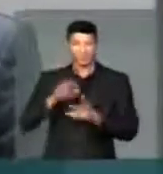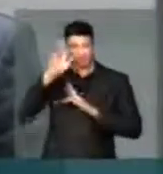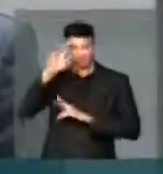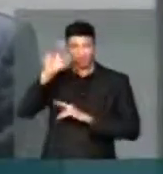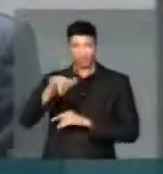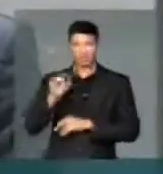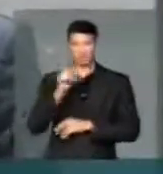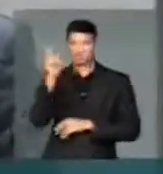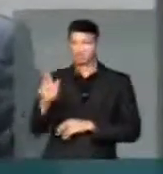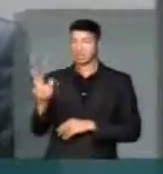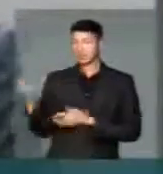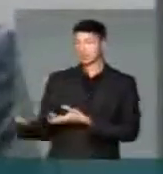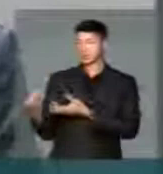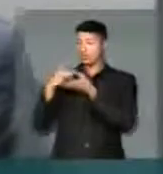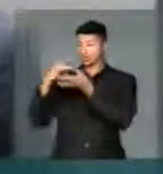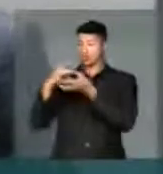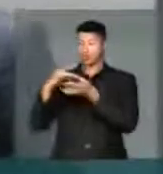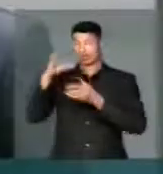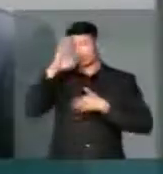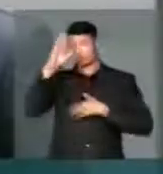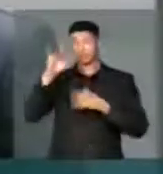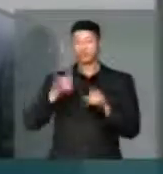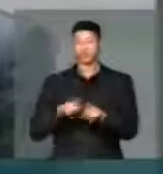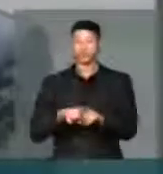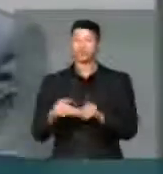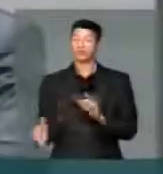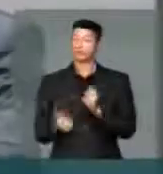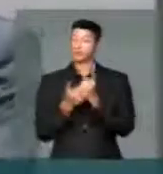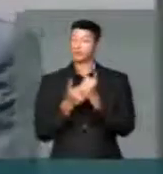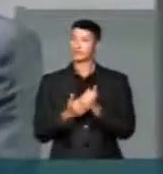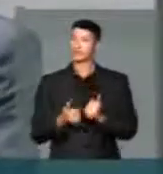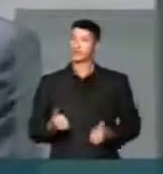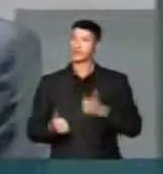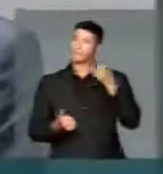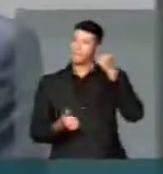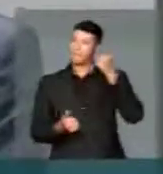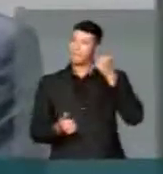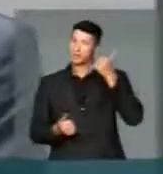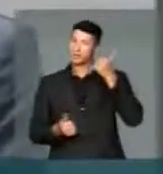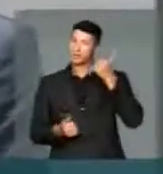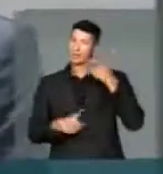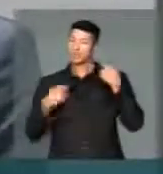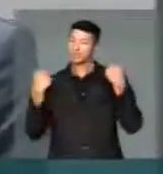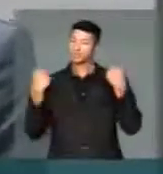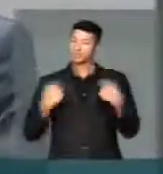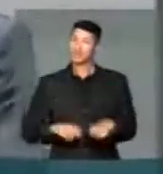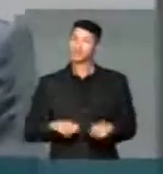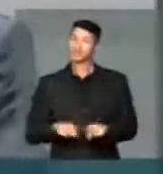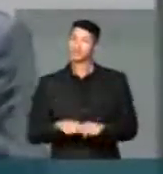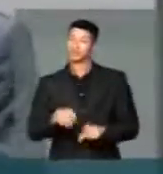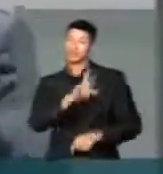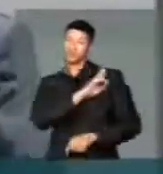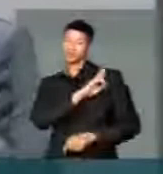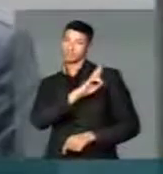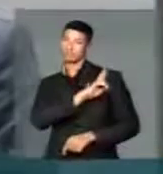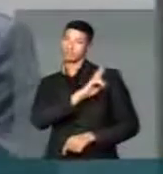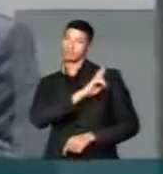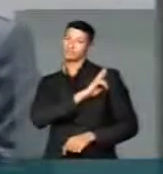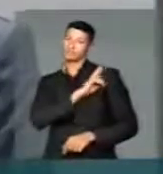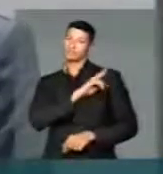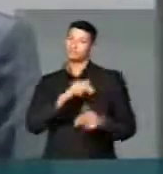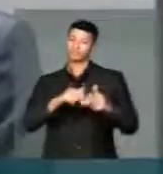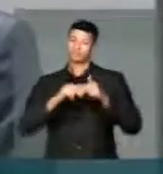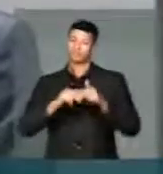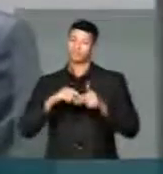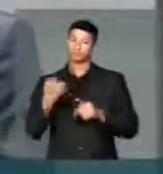líderes é que eles se unam e, principalmente, que coloquem em primeiro lugar a necessidade e a responsabilidade